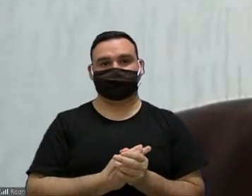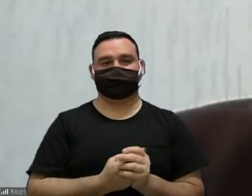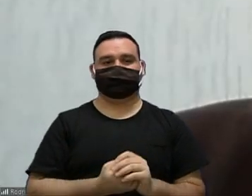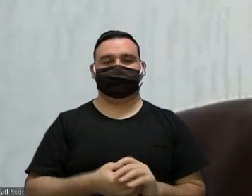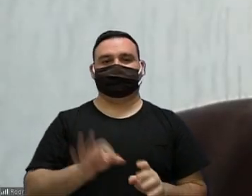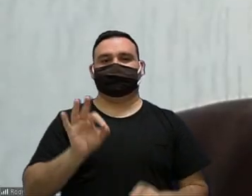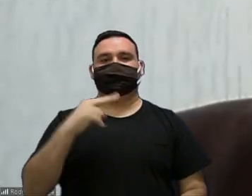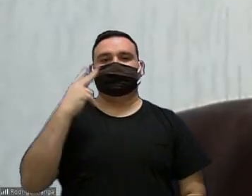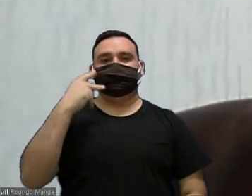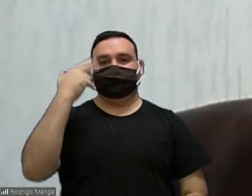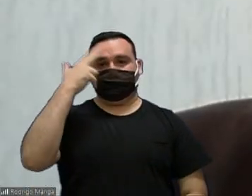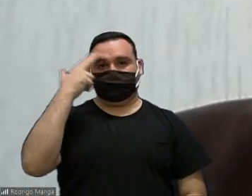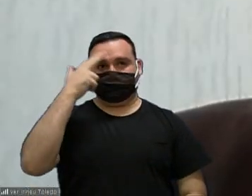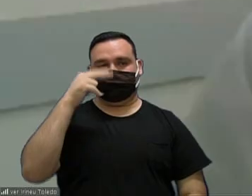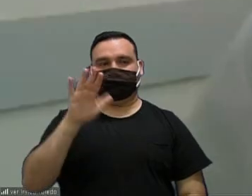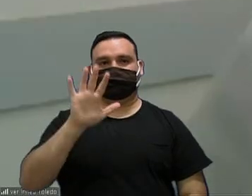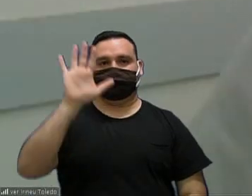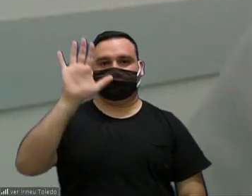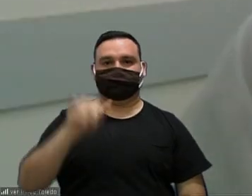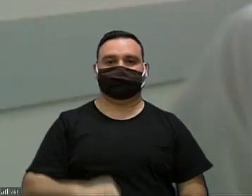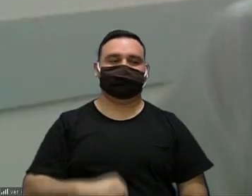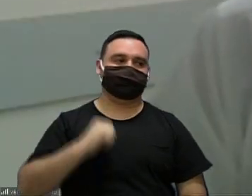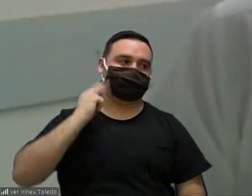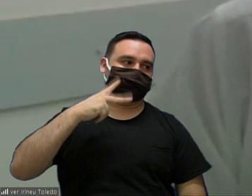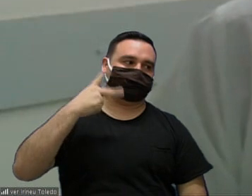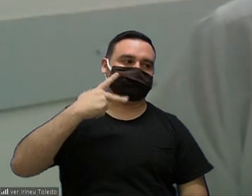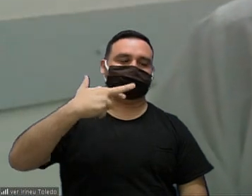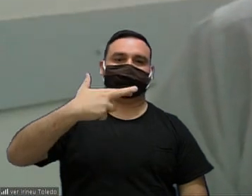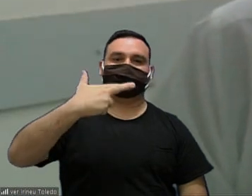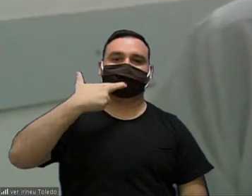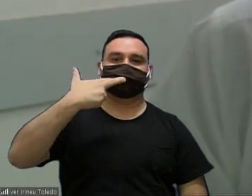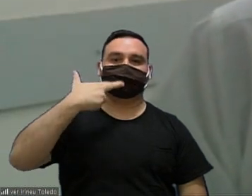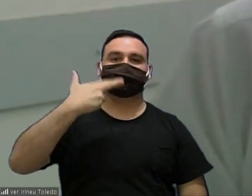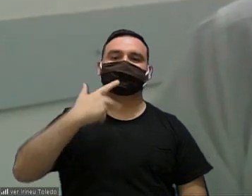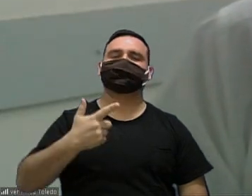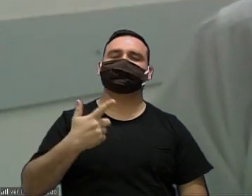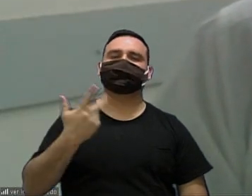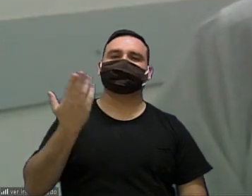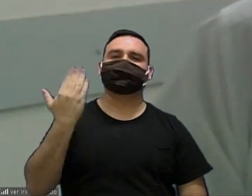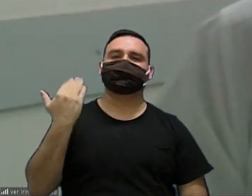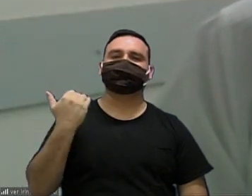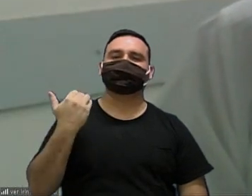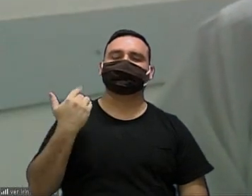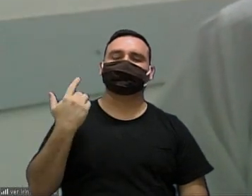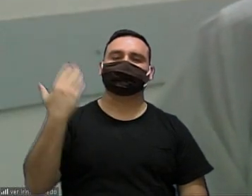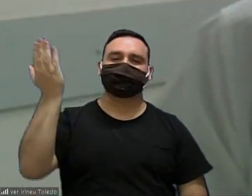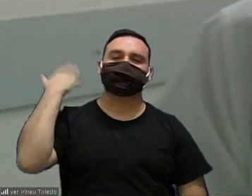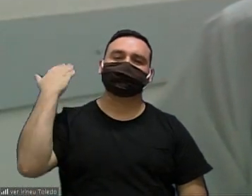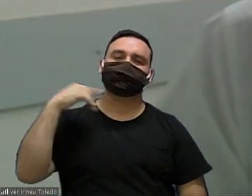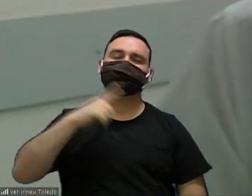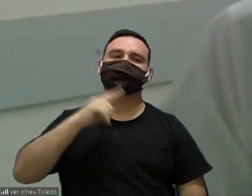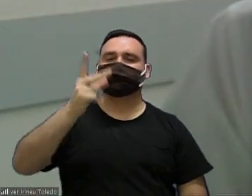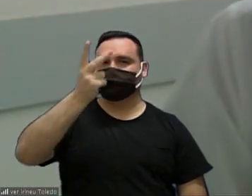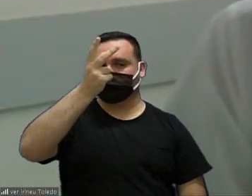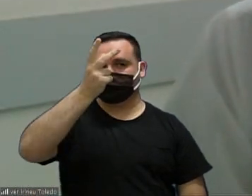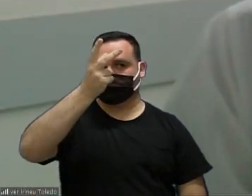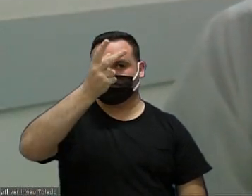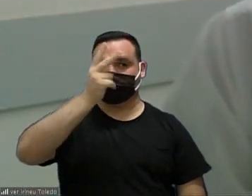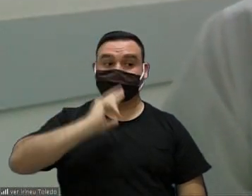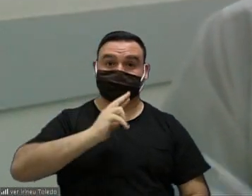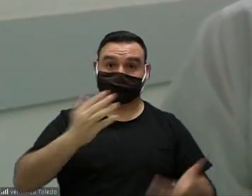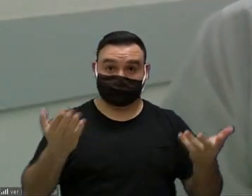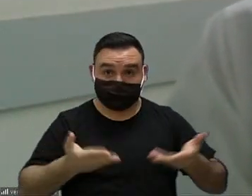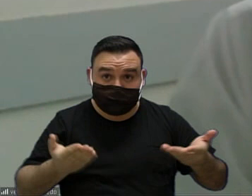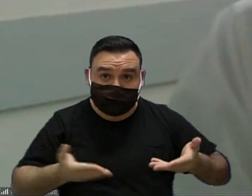o vereador ele deu o que falar gente qual foi a resposta que a prefeita deu